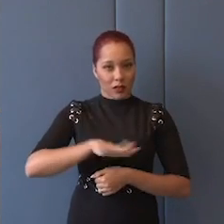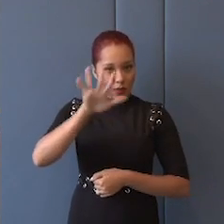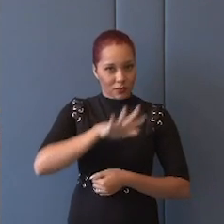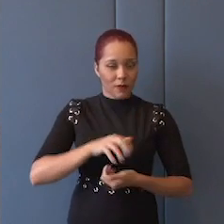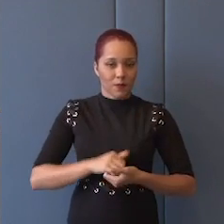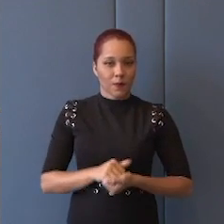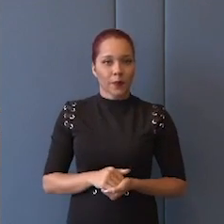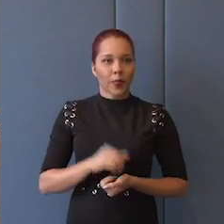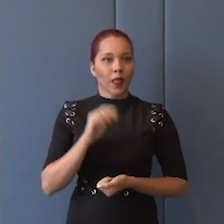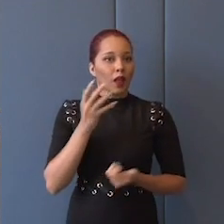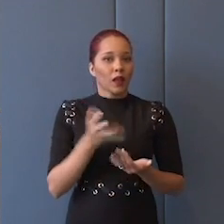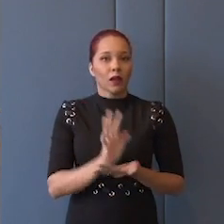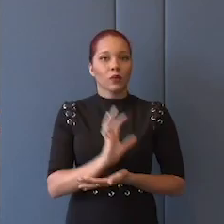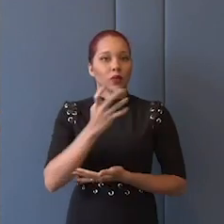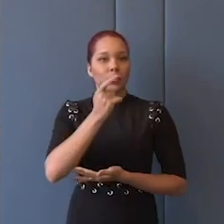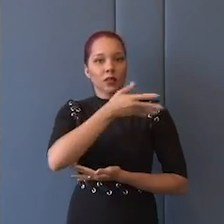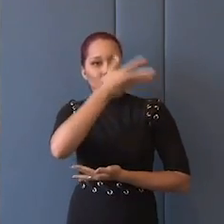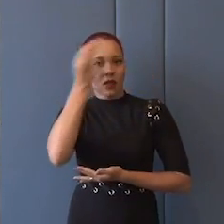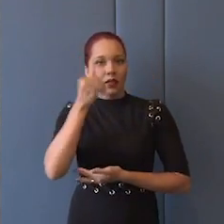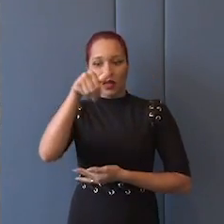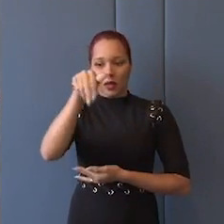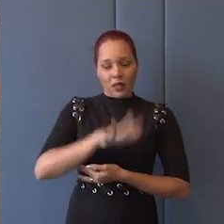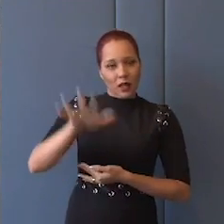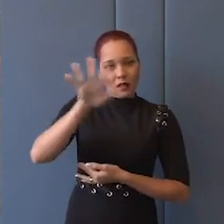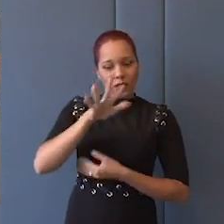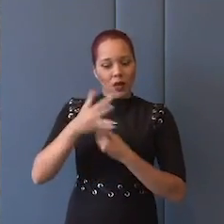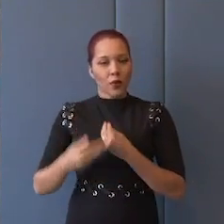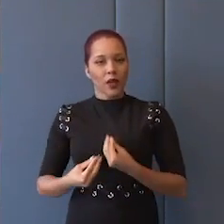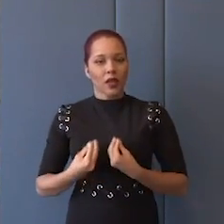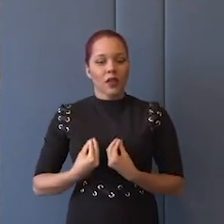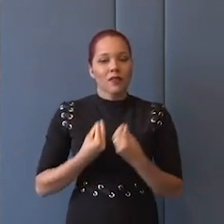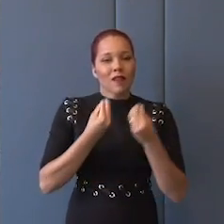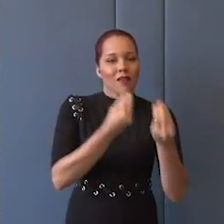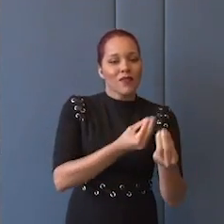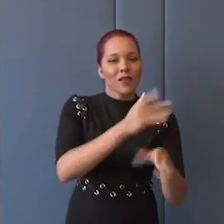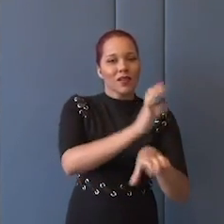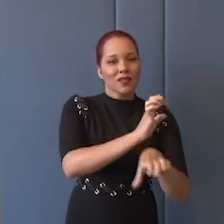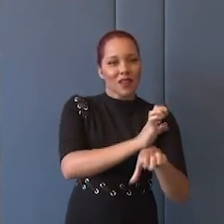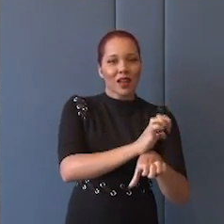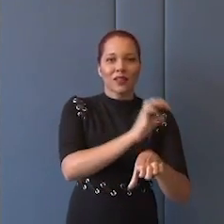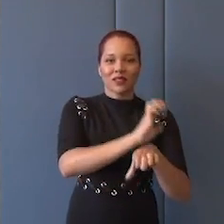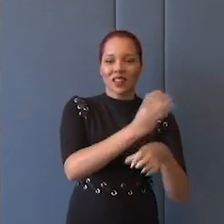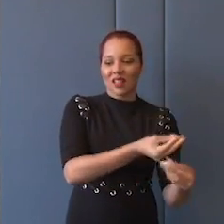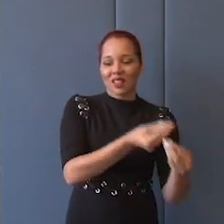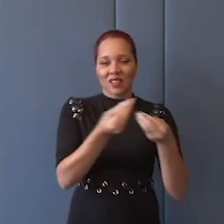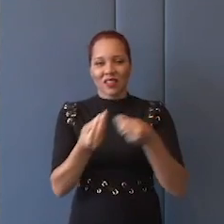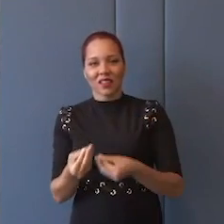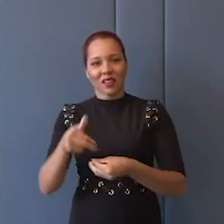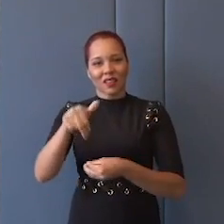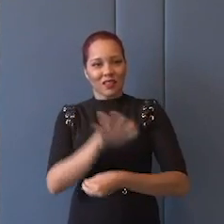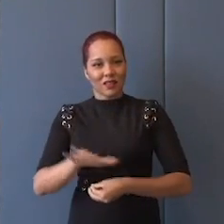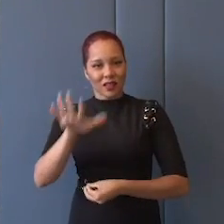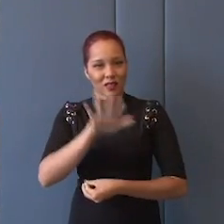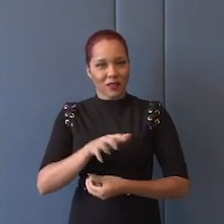Ela esquece que a nação é que dá vida ao Estado e o Estado é um instrumento da nação, como nós estávamos falando